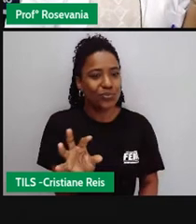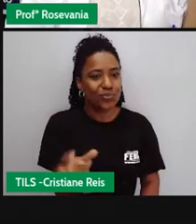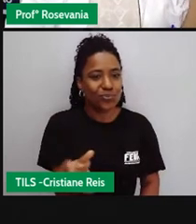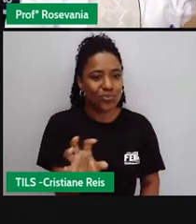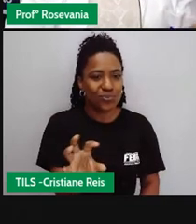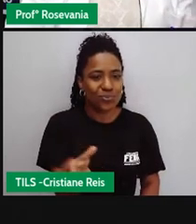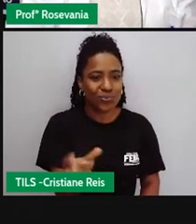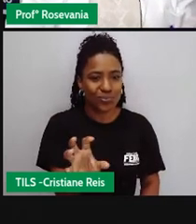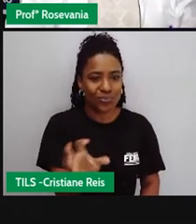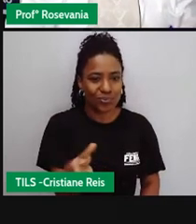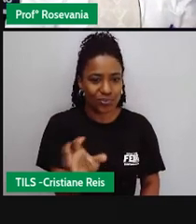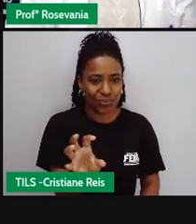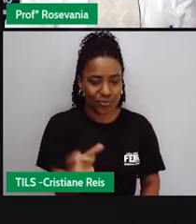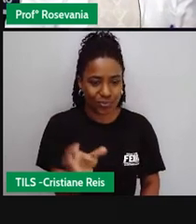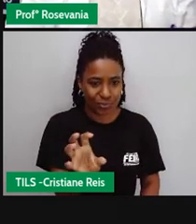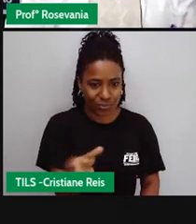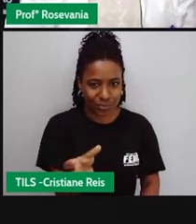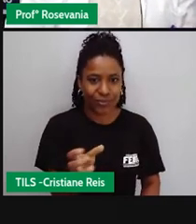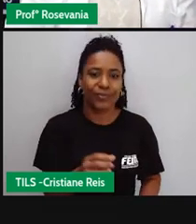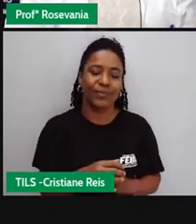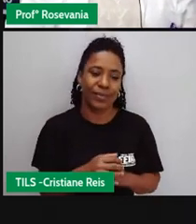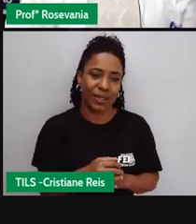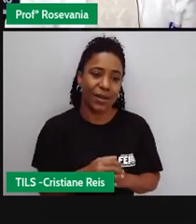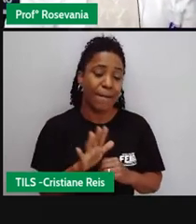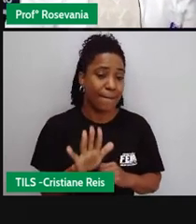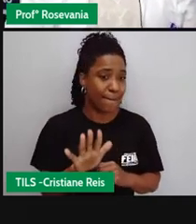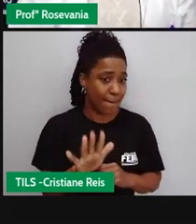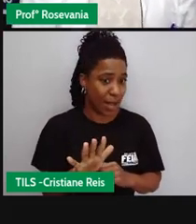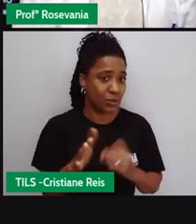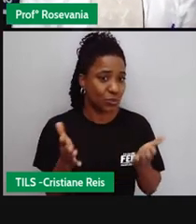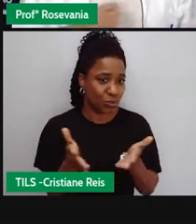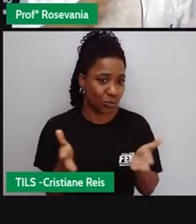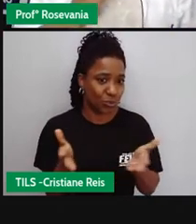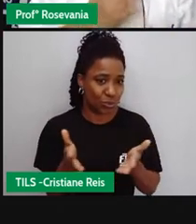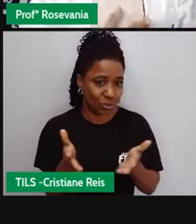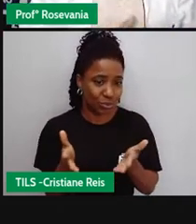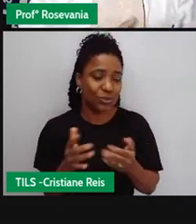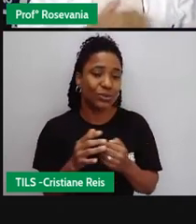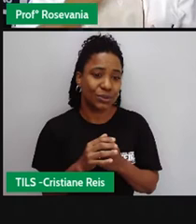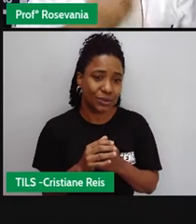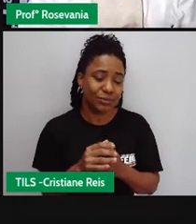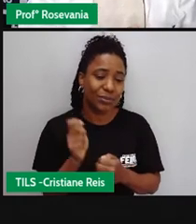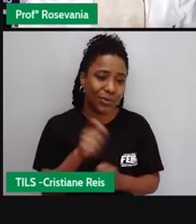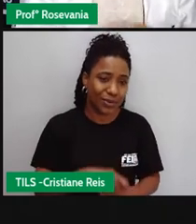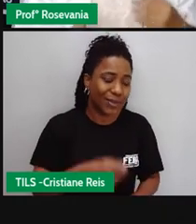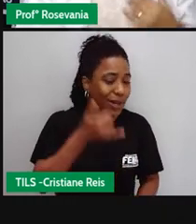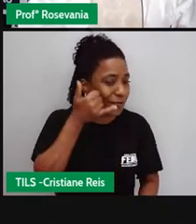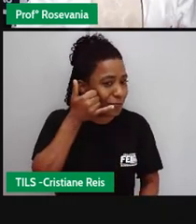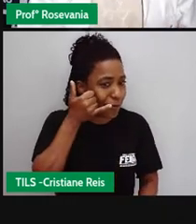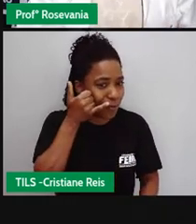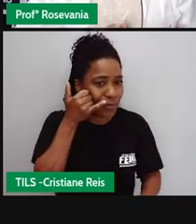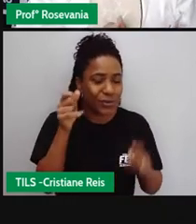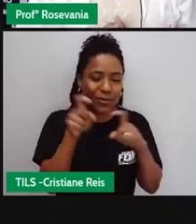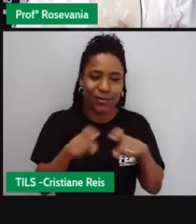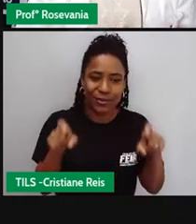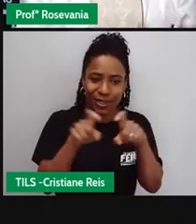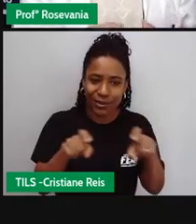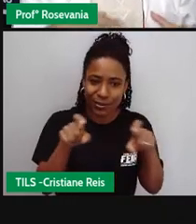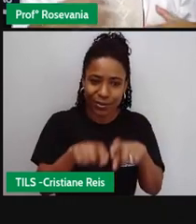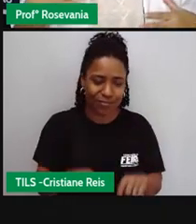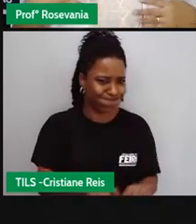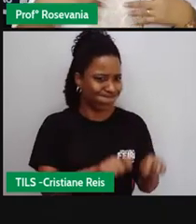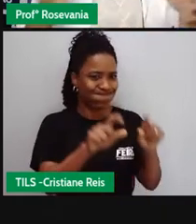no aparelho mesmo no rádio mas hoje em dia você pode acessar por telefones por computadores por tablet